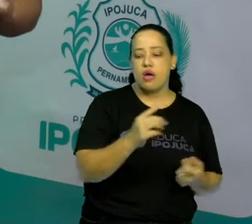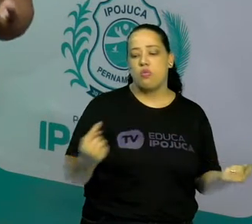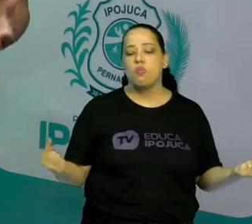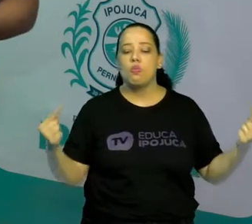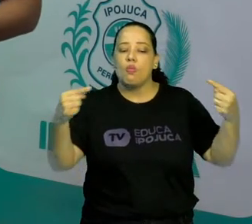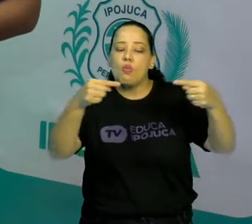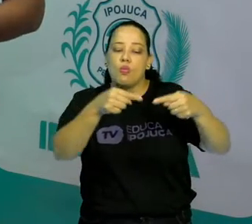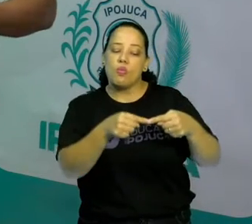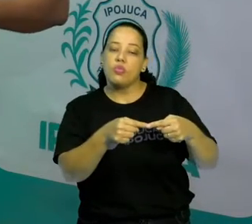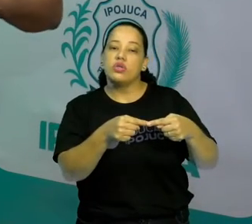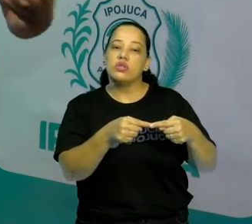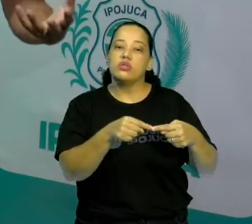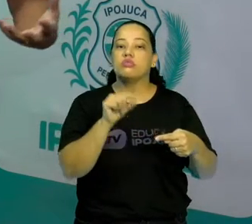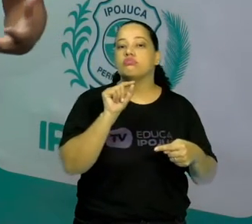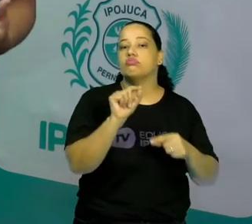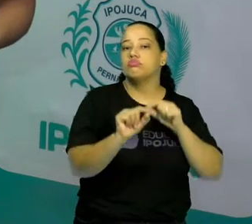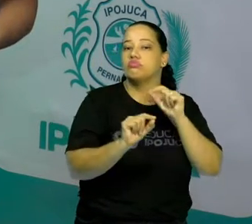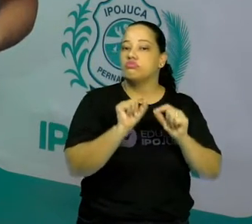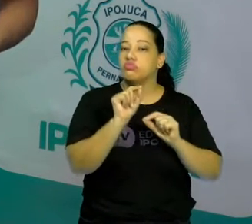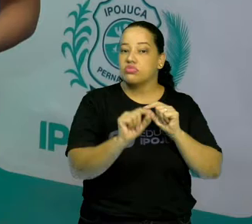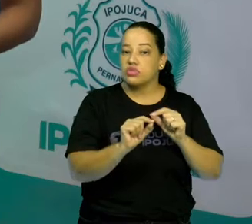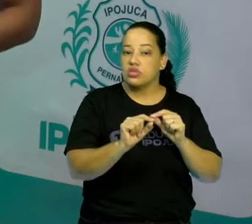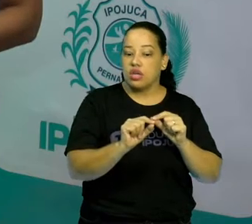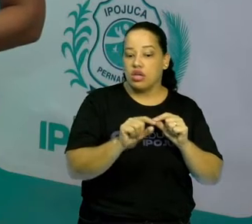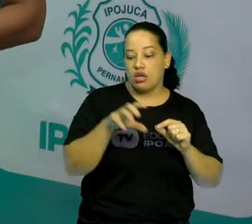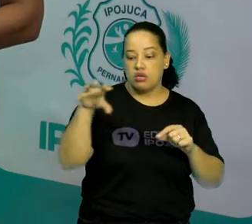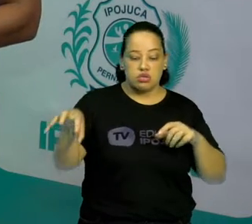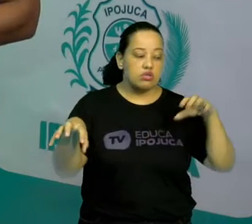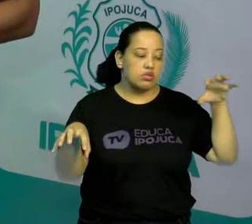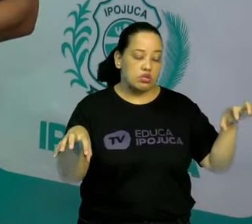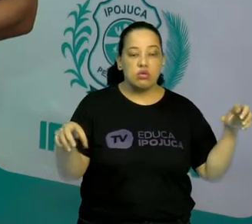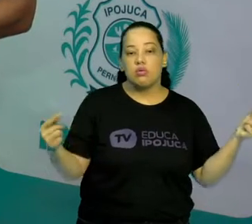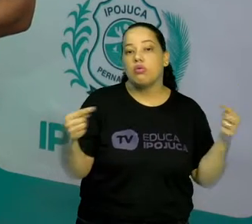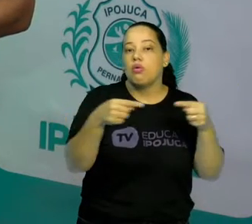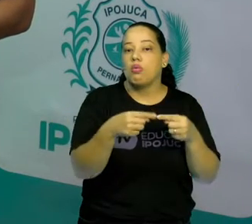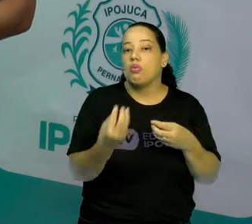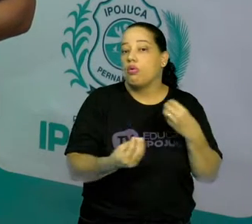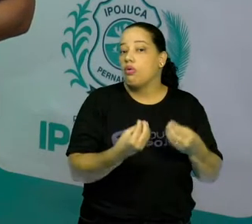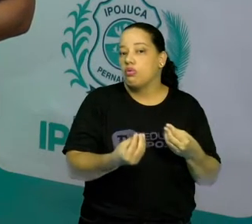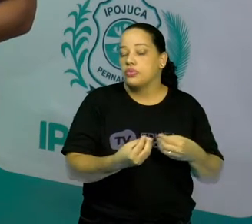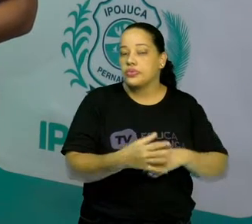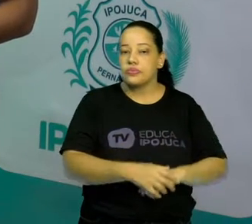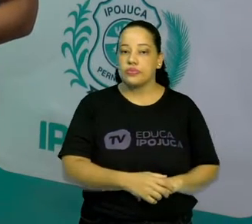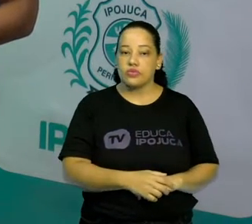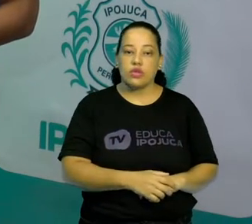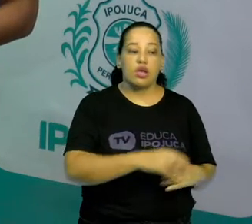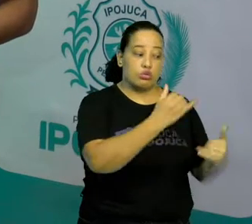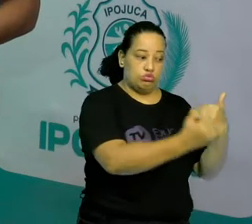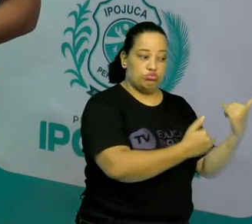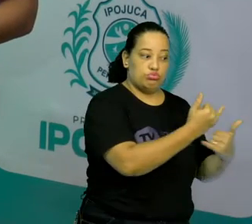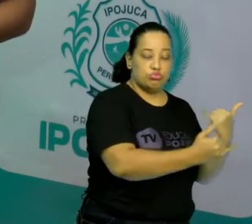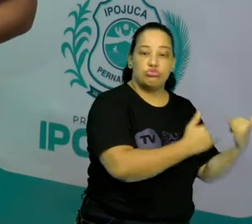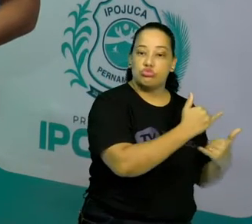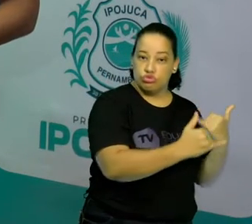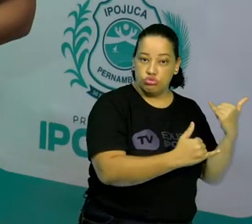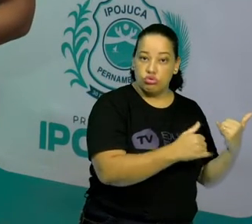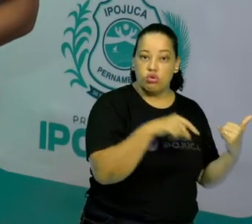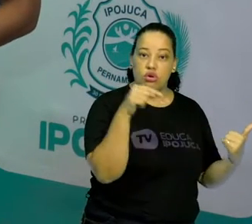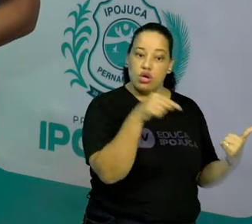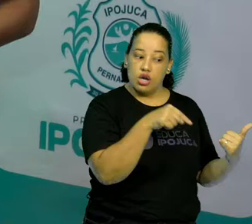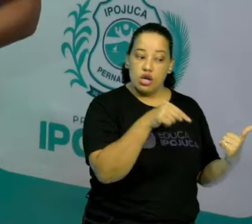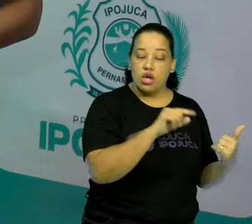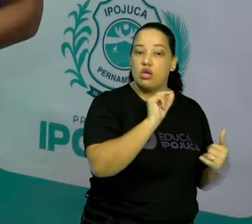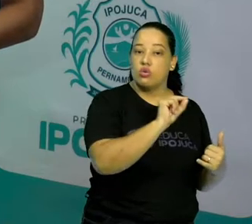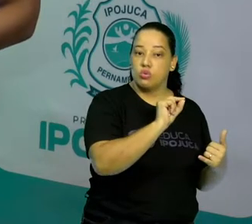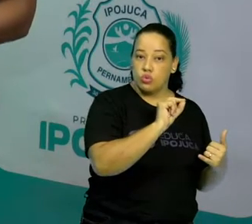esses dois fenômenos, esses dois elementos na nossa sociedade? O jogo vai dar origem a muitos